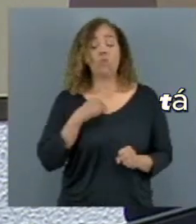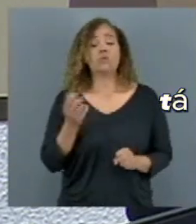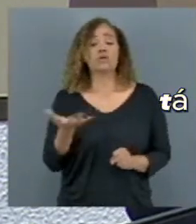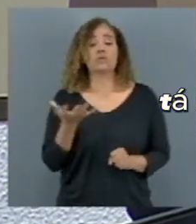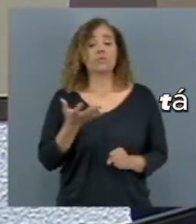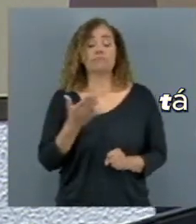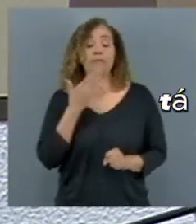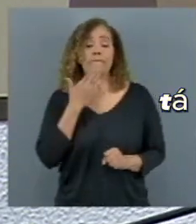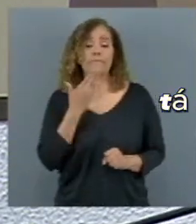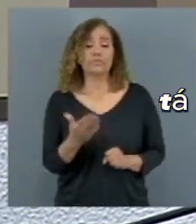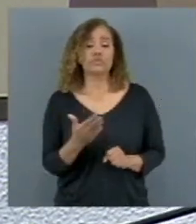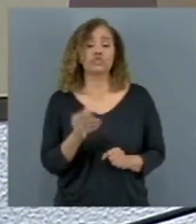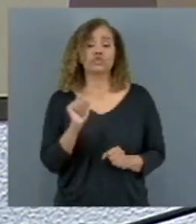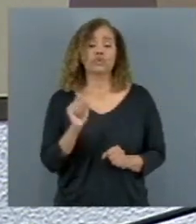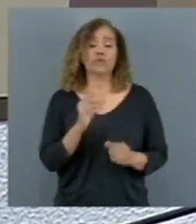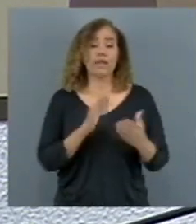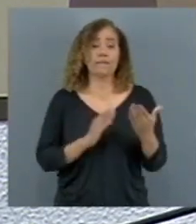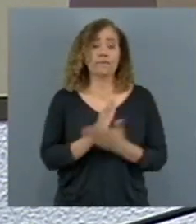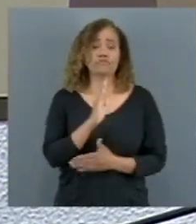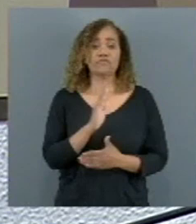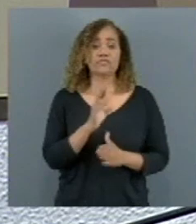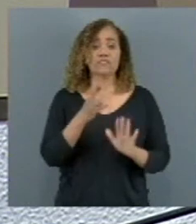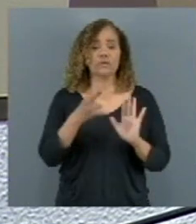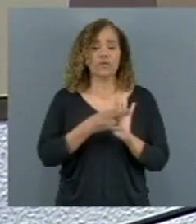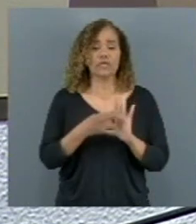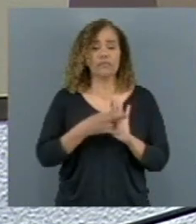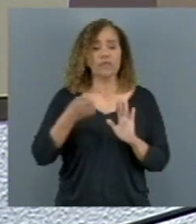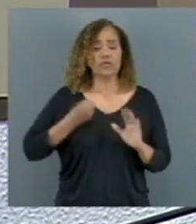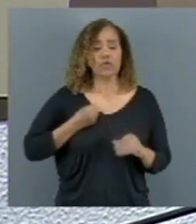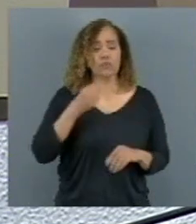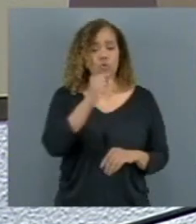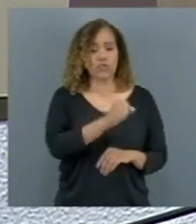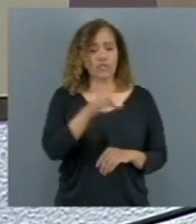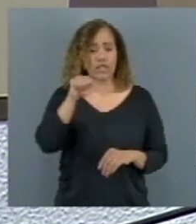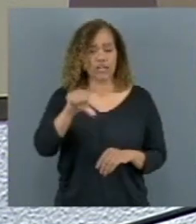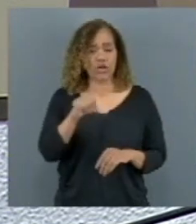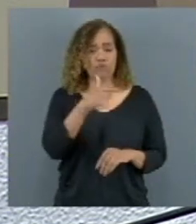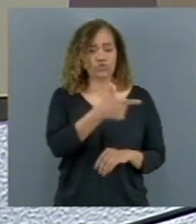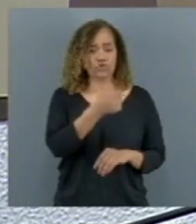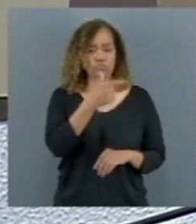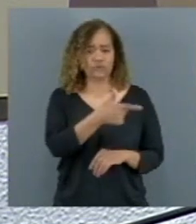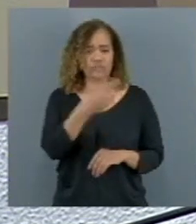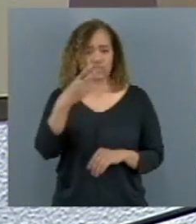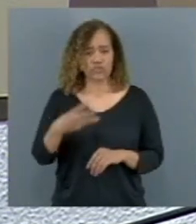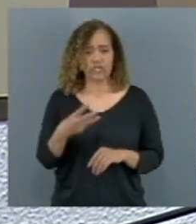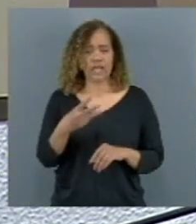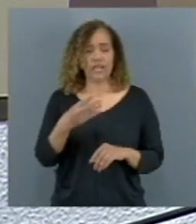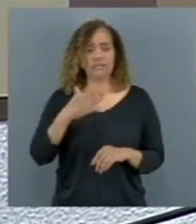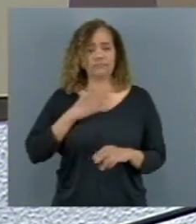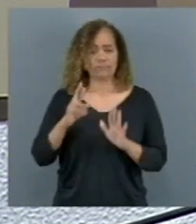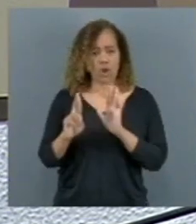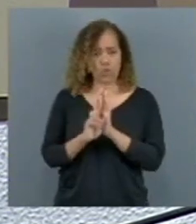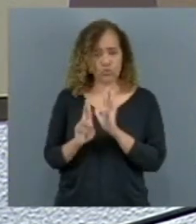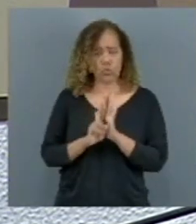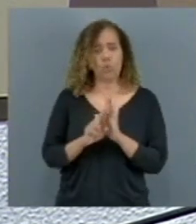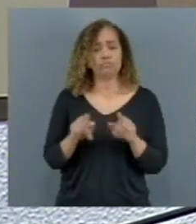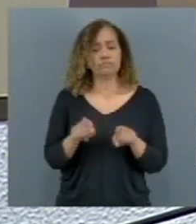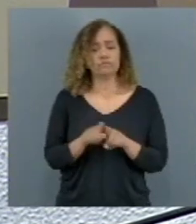é solicitar a aprovação do requerimento número 89 de 2023, de minha autoria,